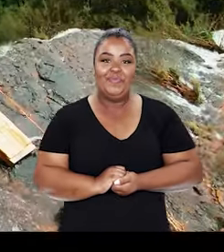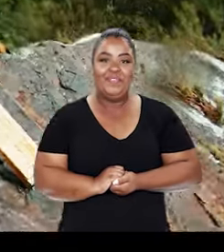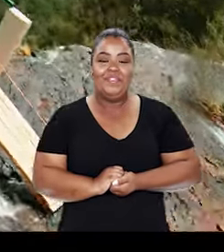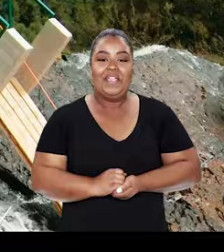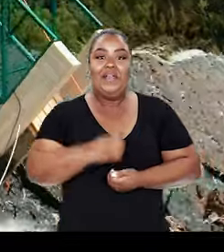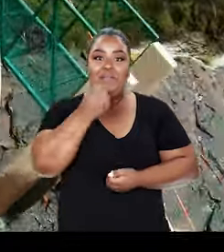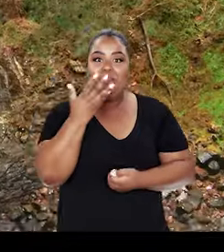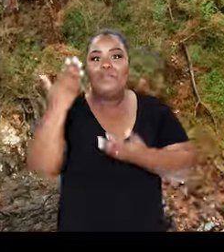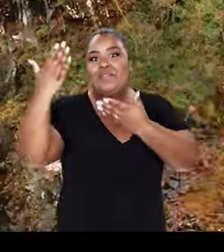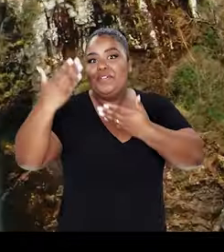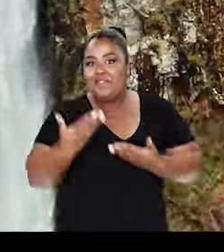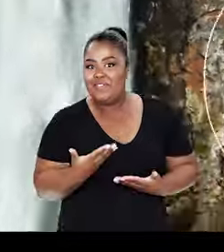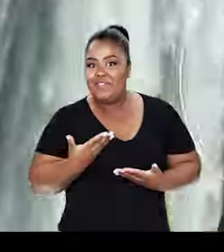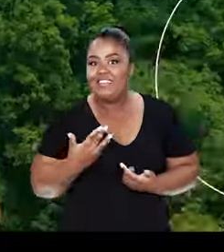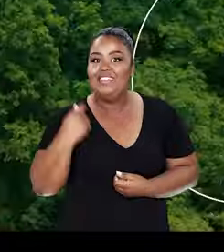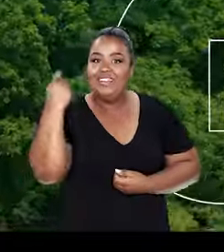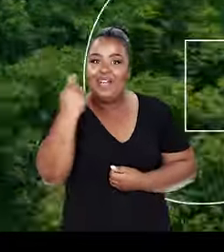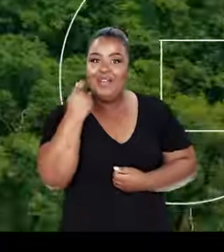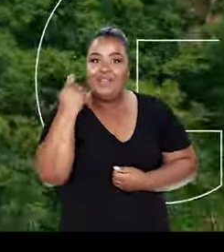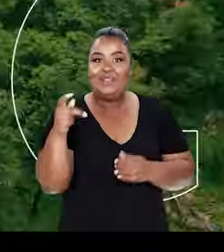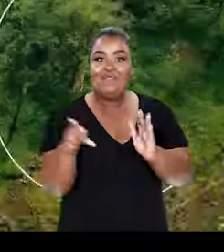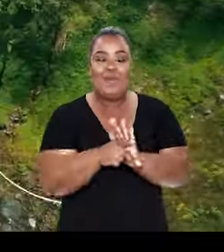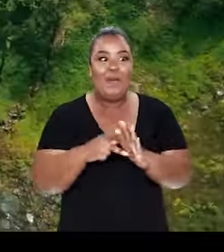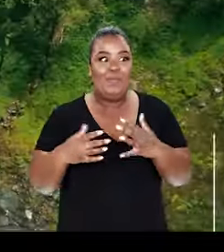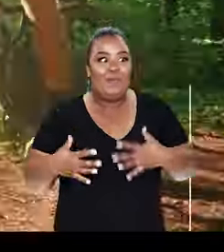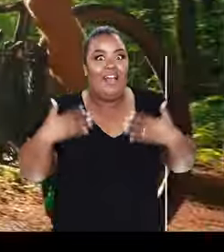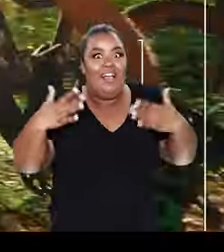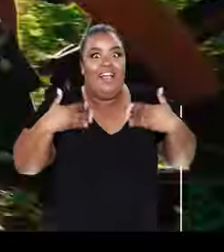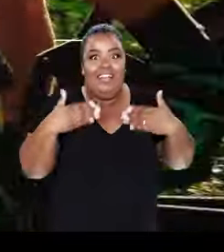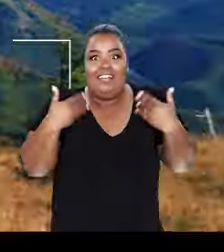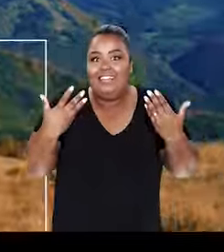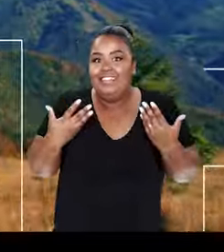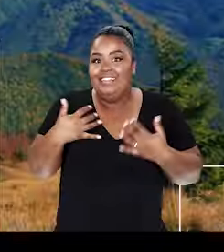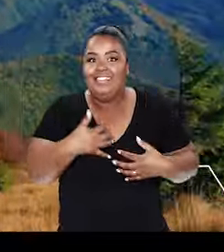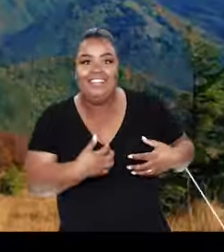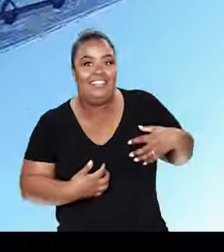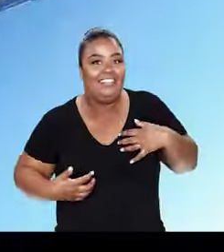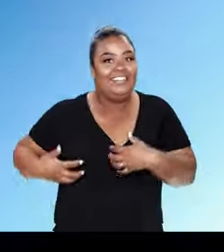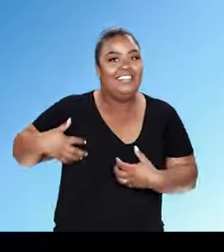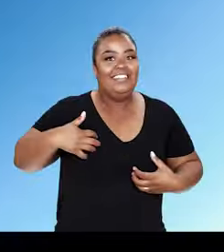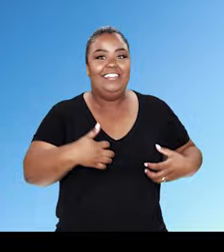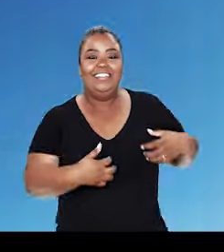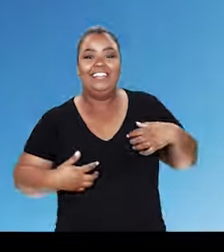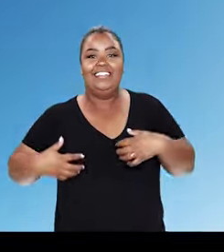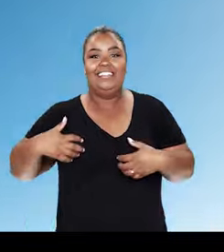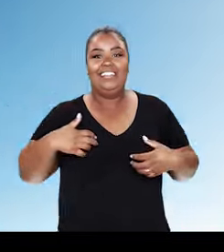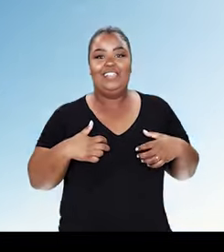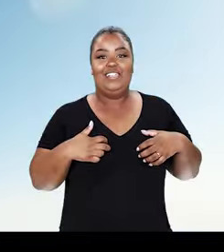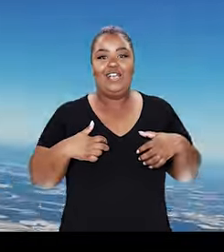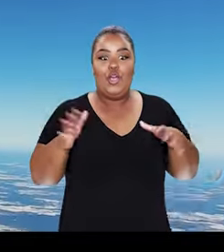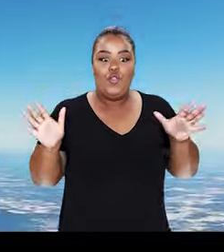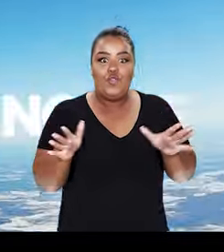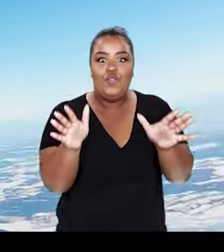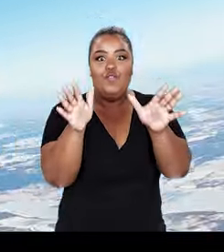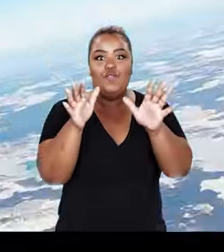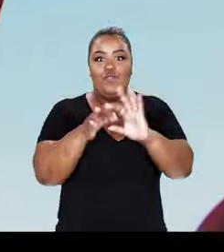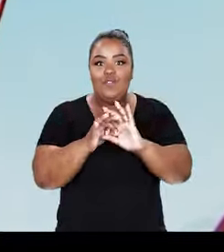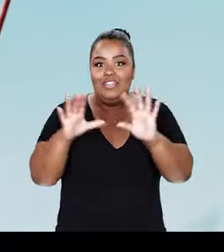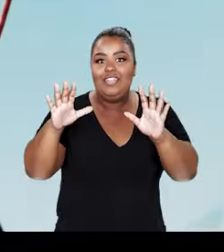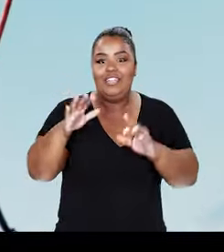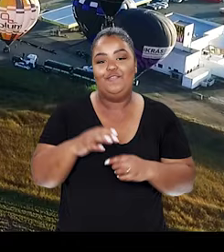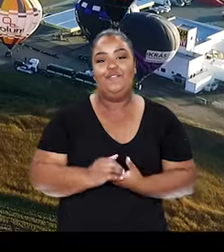Sejam bem-vindos ao Rio Grande da aventura. Da adrenalina do voo livre.